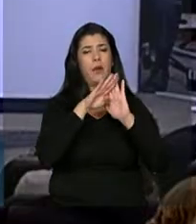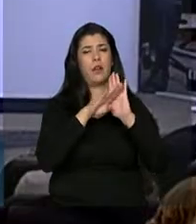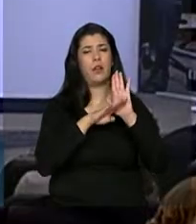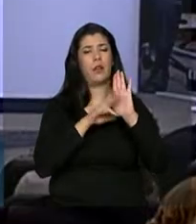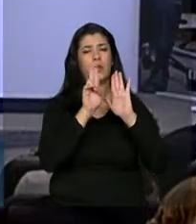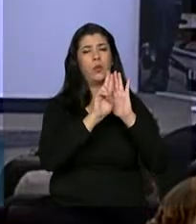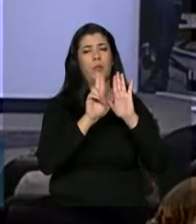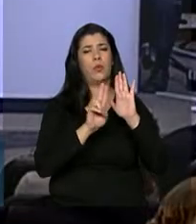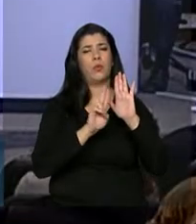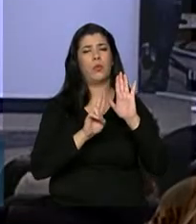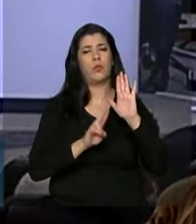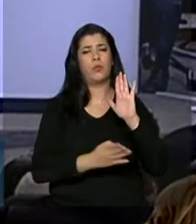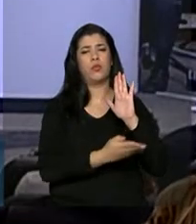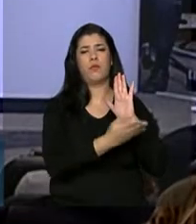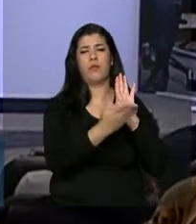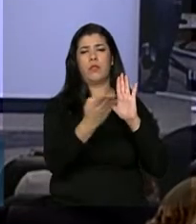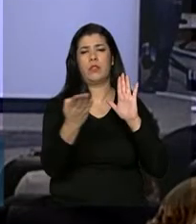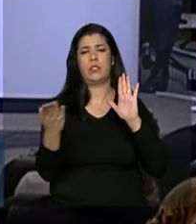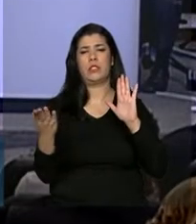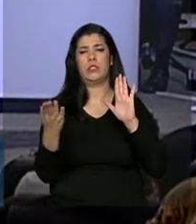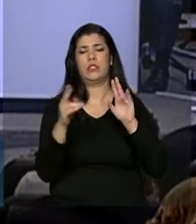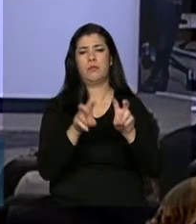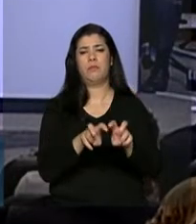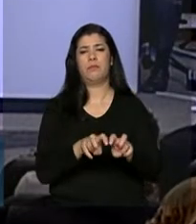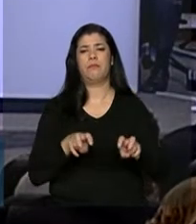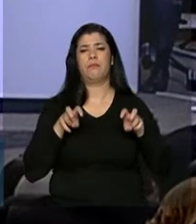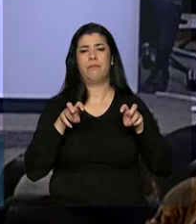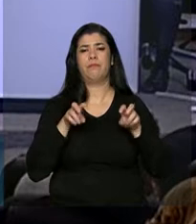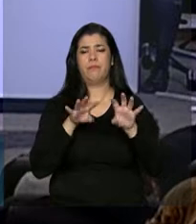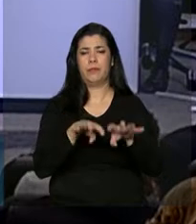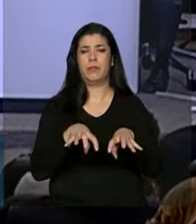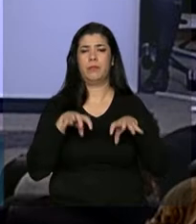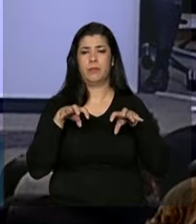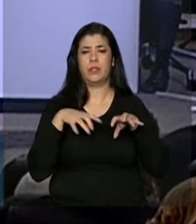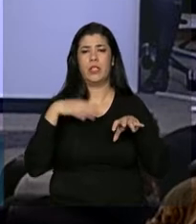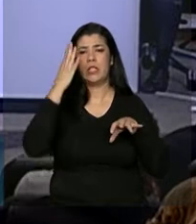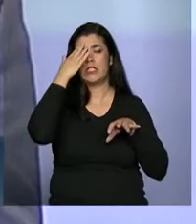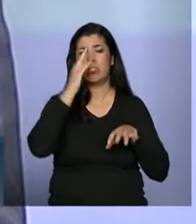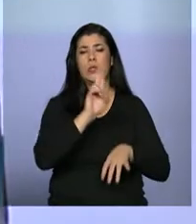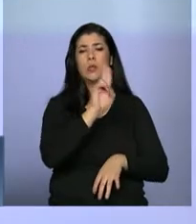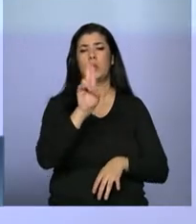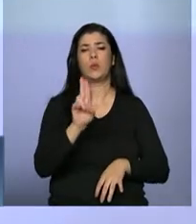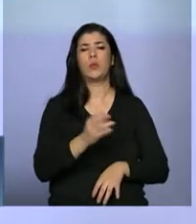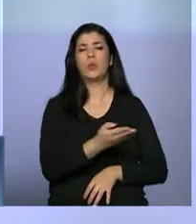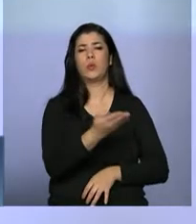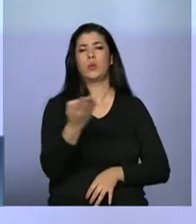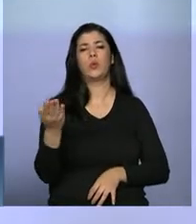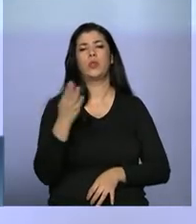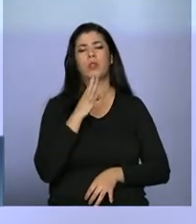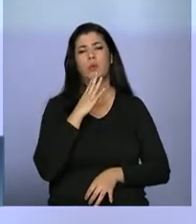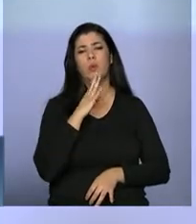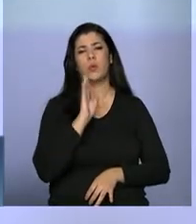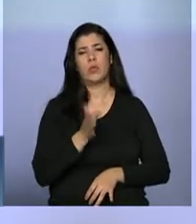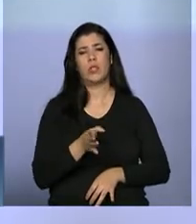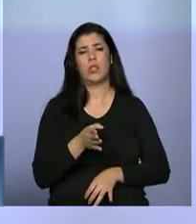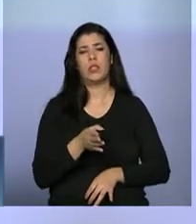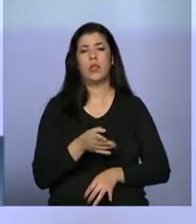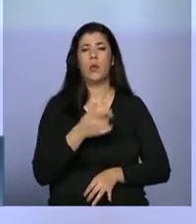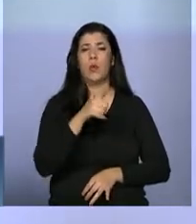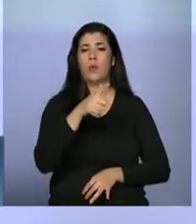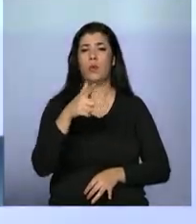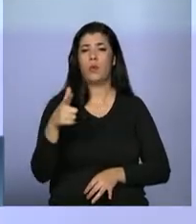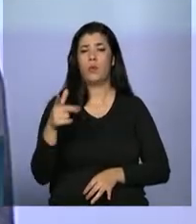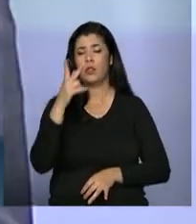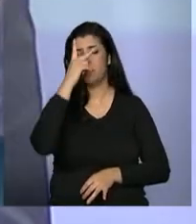que eu sei o nome que estão neste auditório claro, sei o nome de todos os procuradores do trabalho que estão aqui mas muitos dos